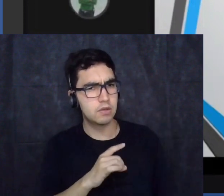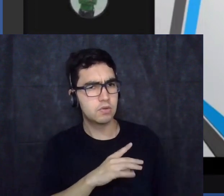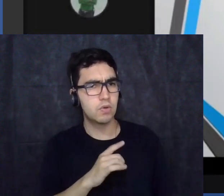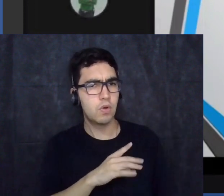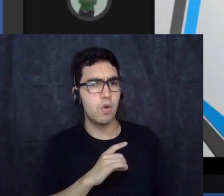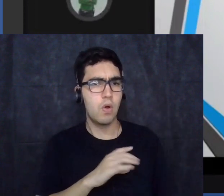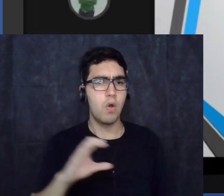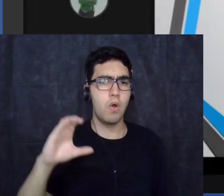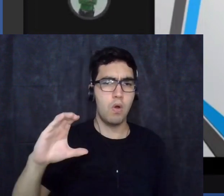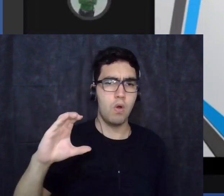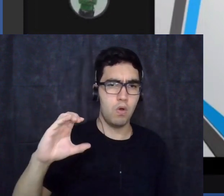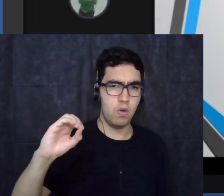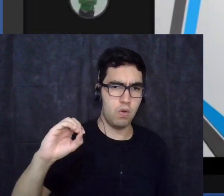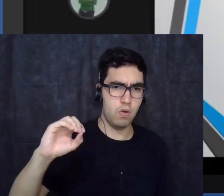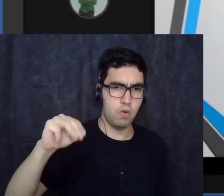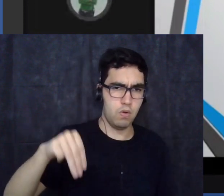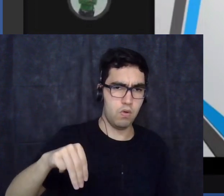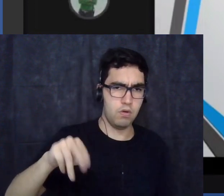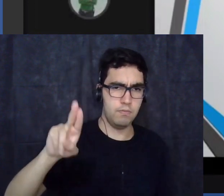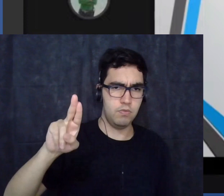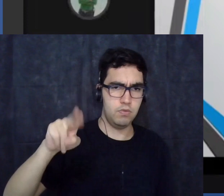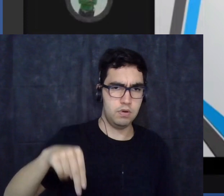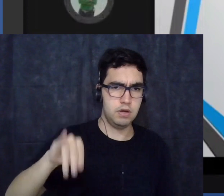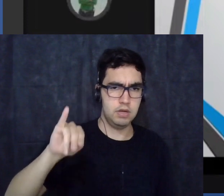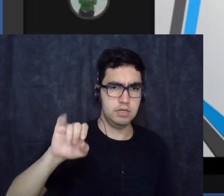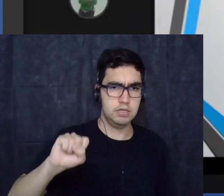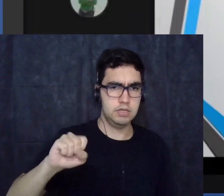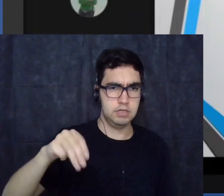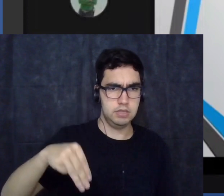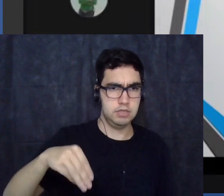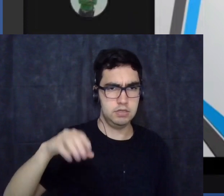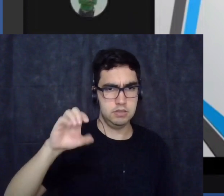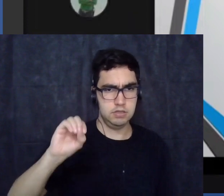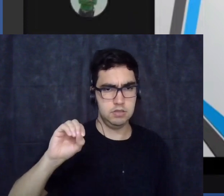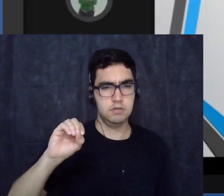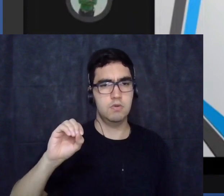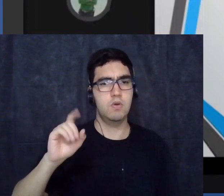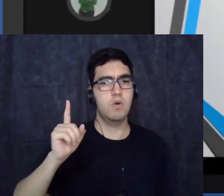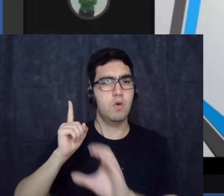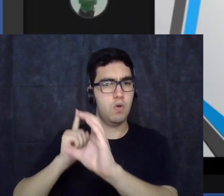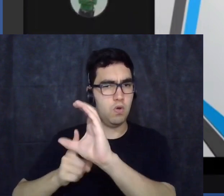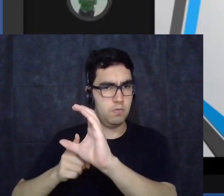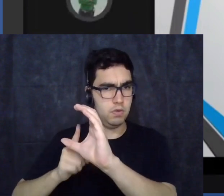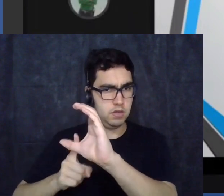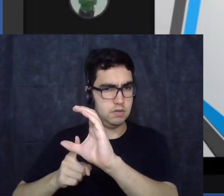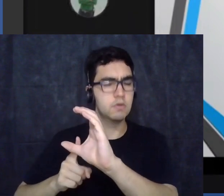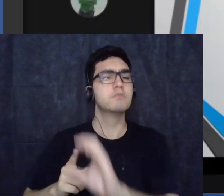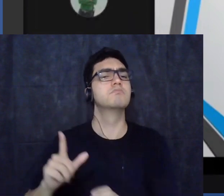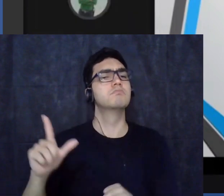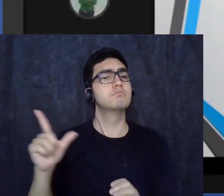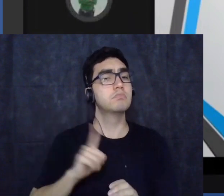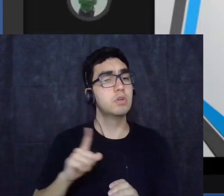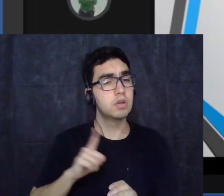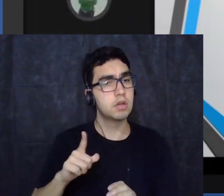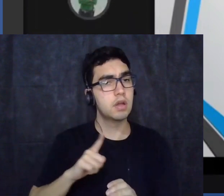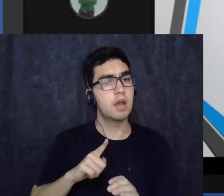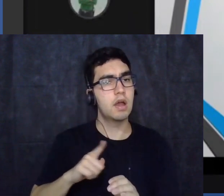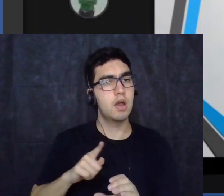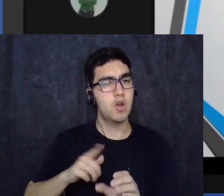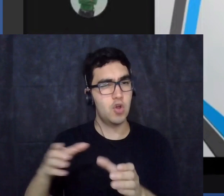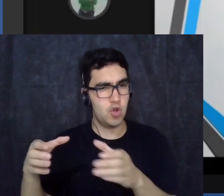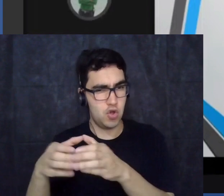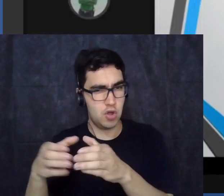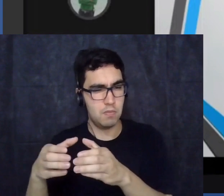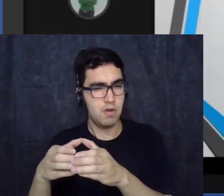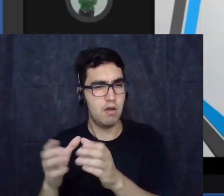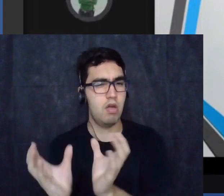alguns países de frágil tradição democrática liberal as elites buscassem nos movimentos